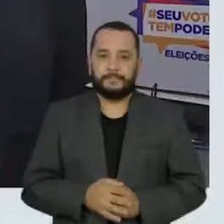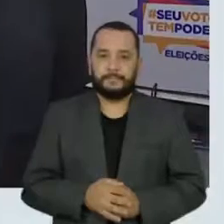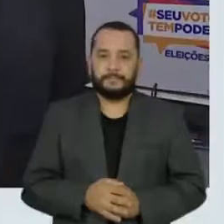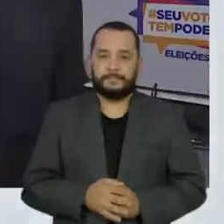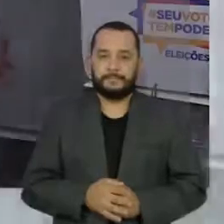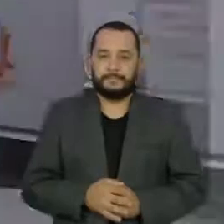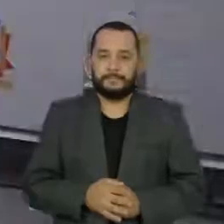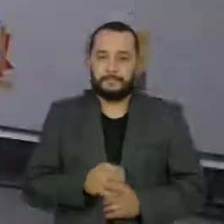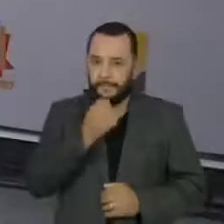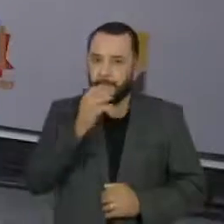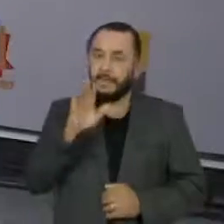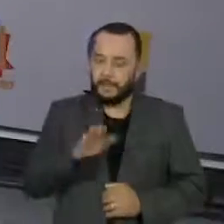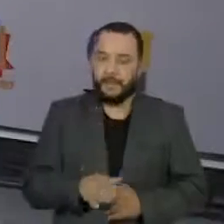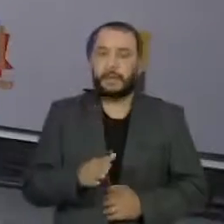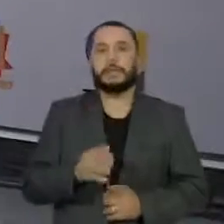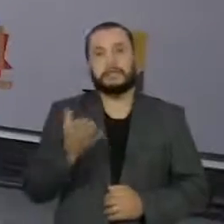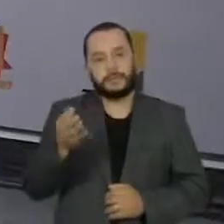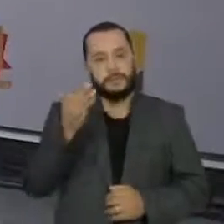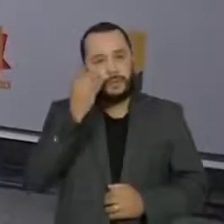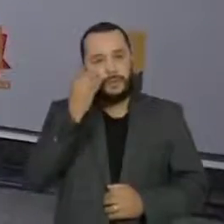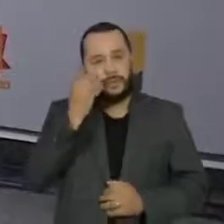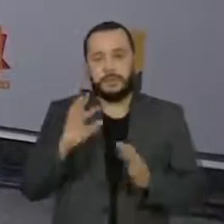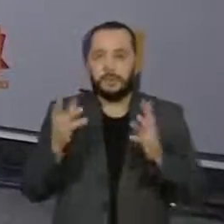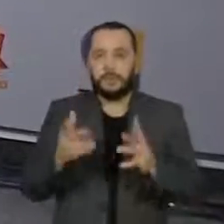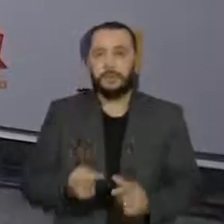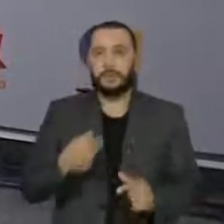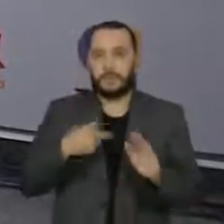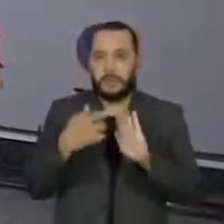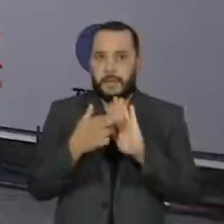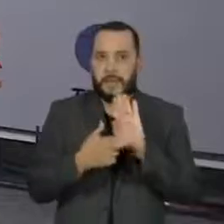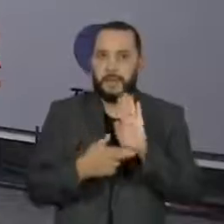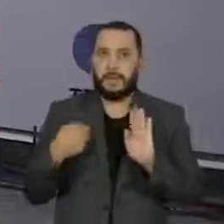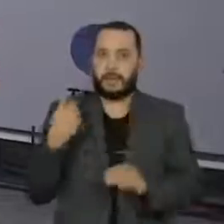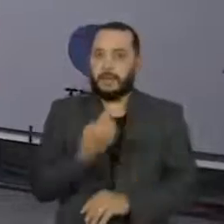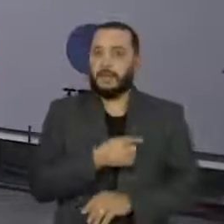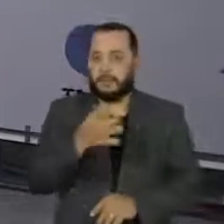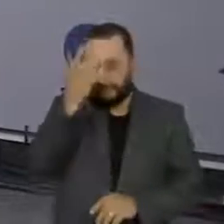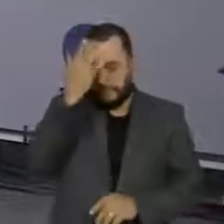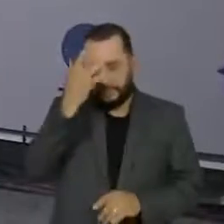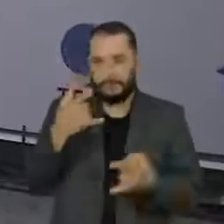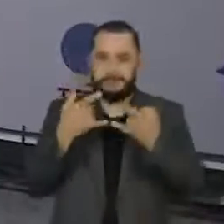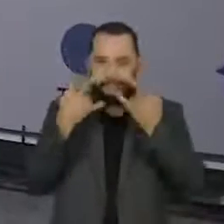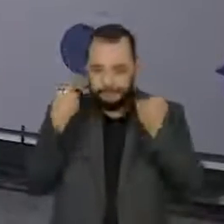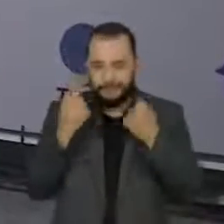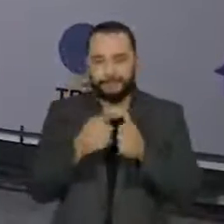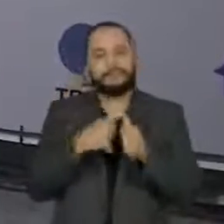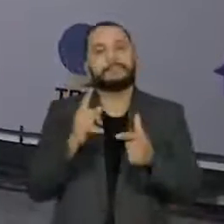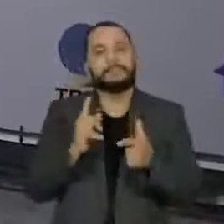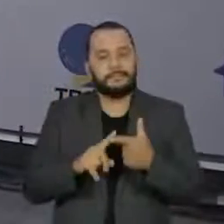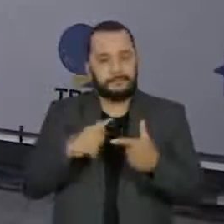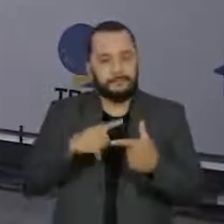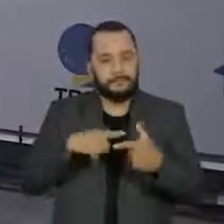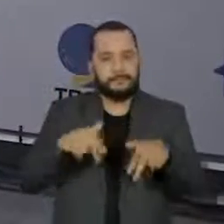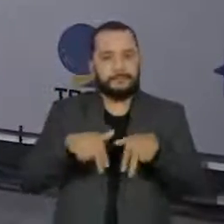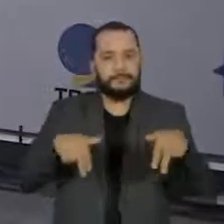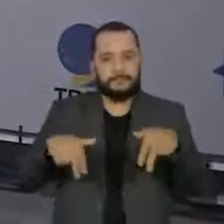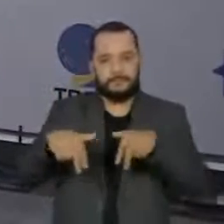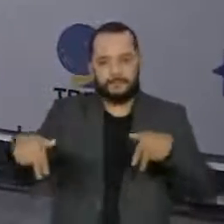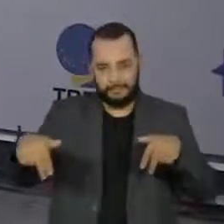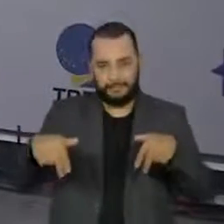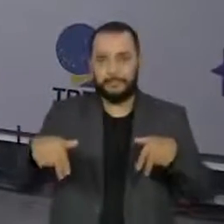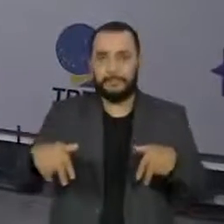Boa tarde, Joyce. Boa tarde a todos. Os protocolos a gente já sabe de cor. Usar máscara, manter distância